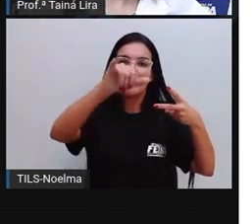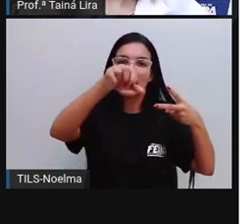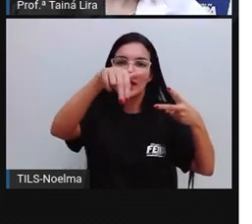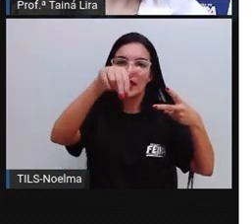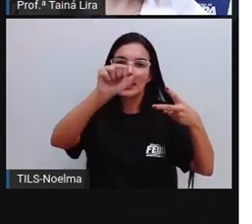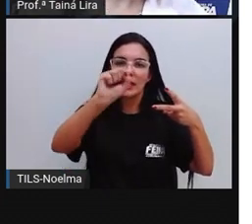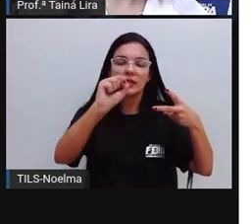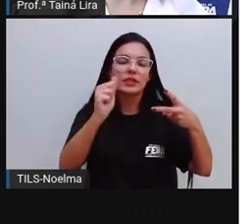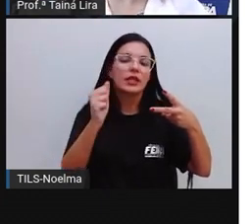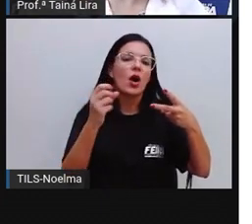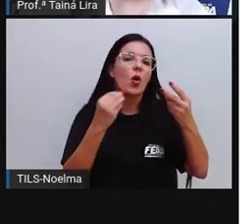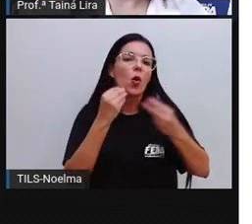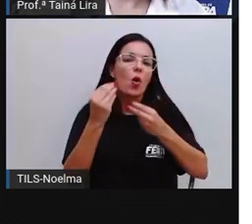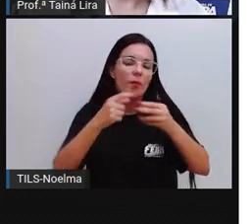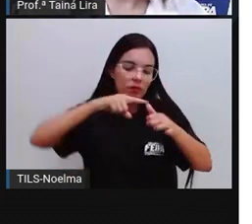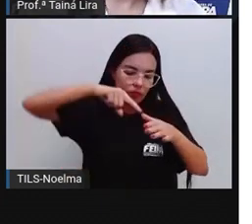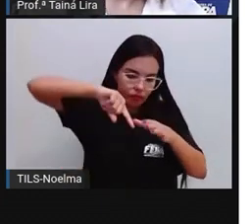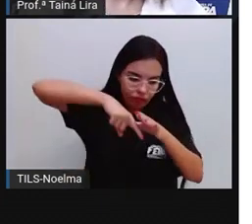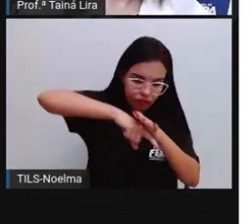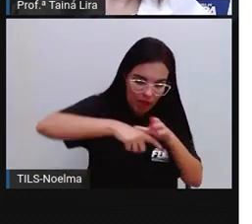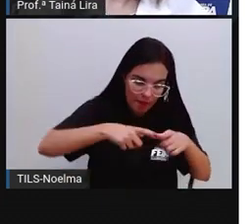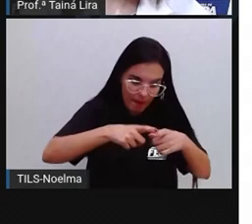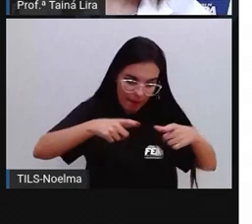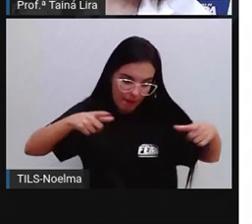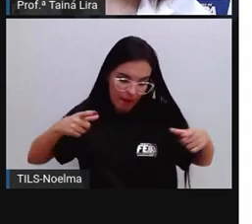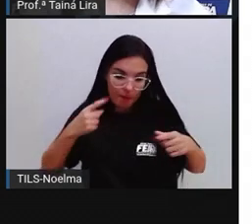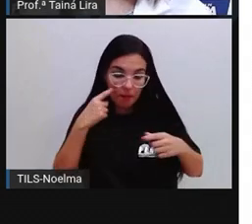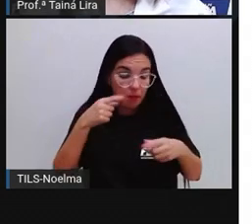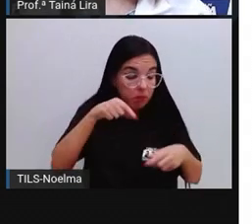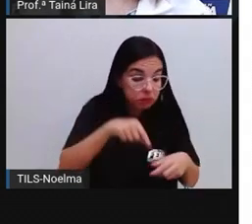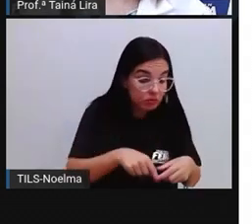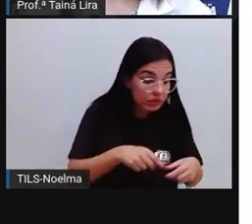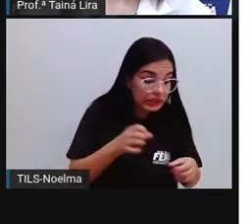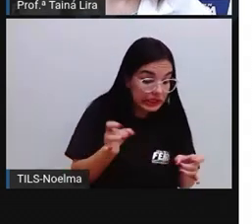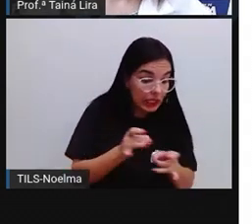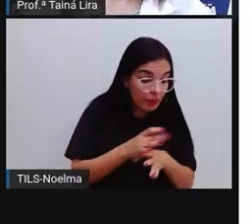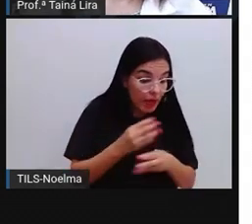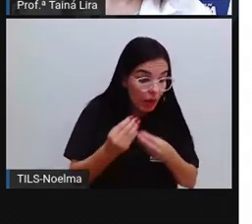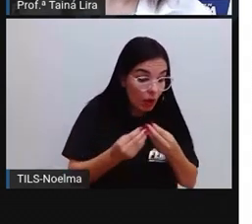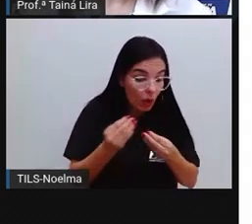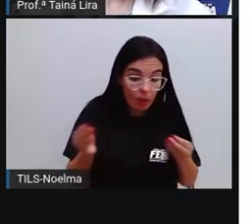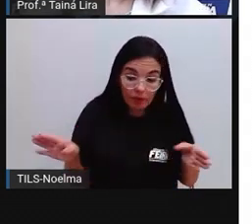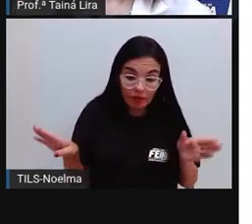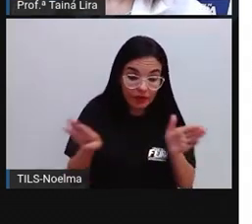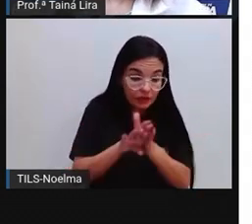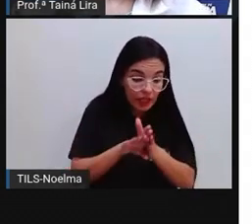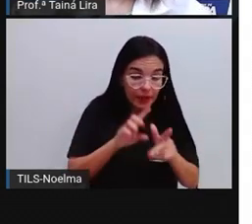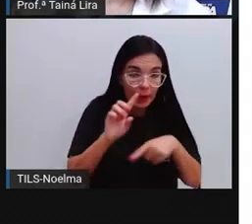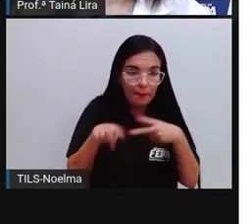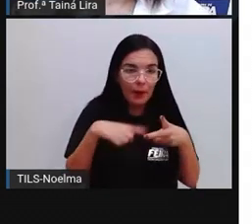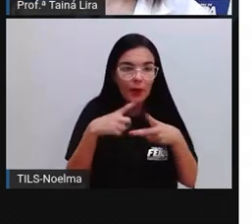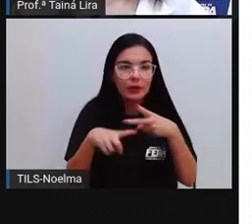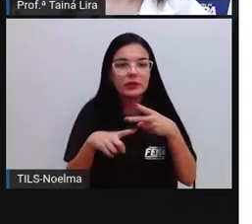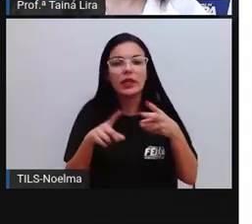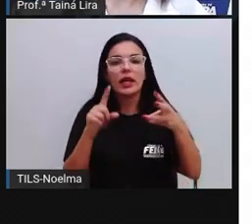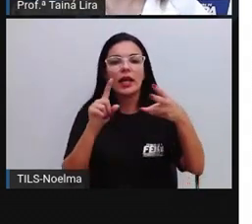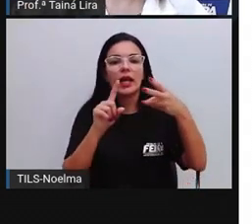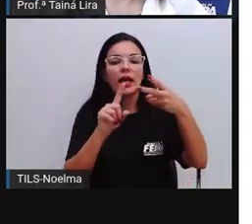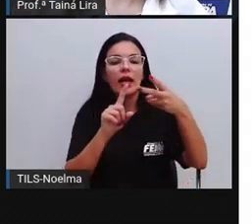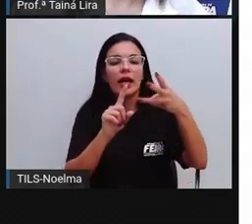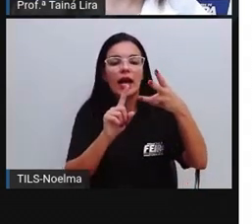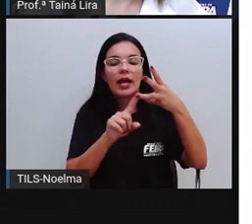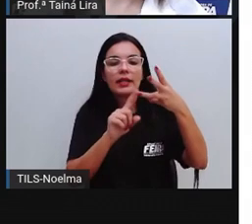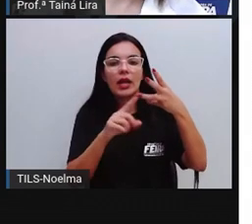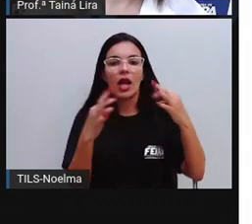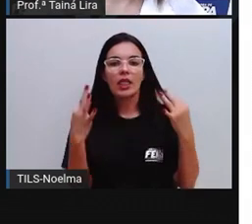Como é que vai abrir a mina, como é que vai fechar, depois que aquele minério acabar, tá certo? O técnico em mineração, que